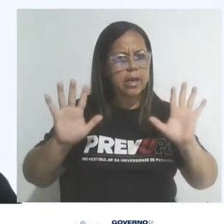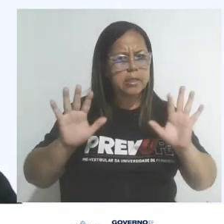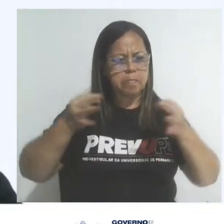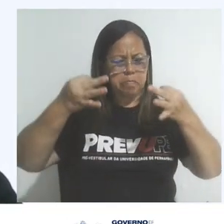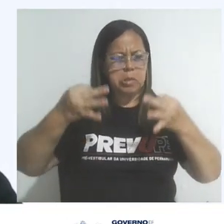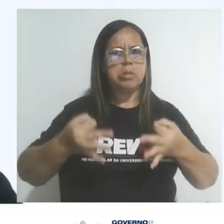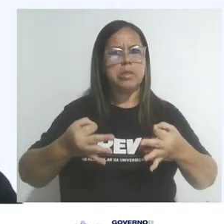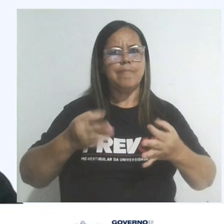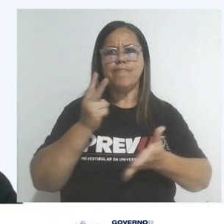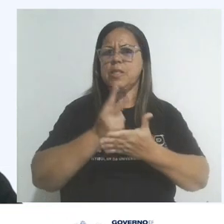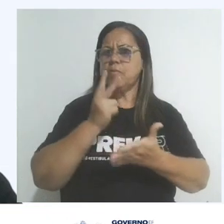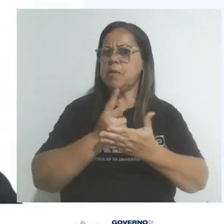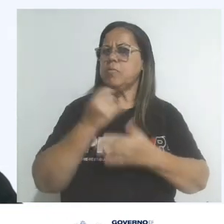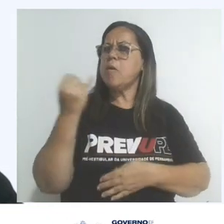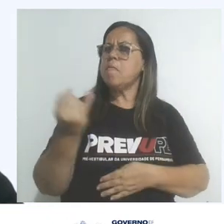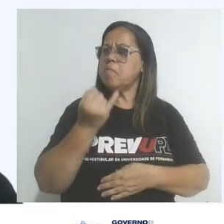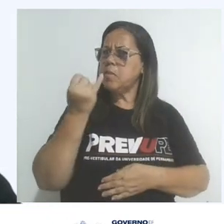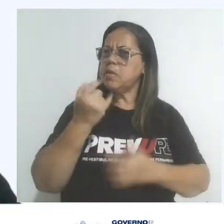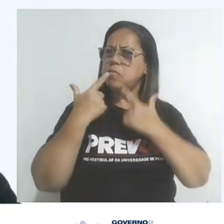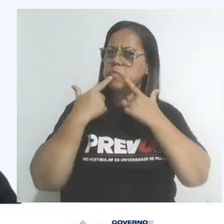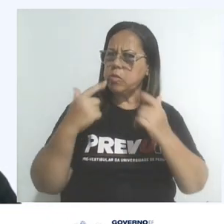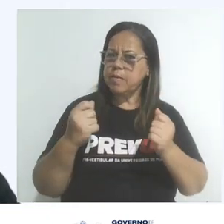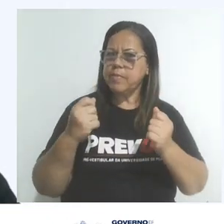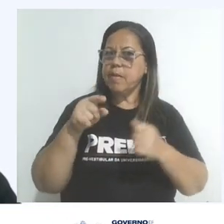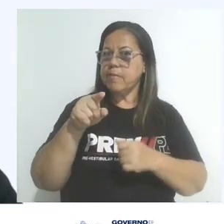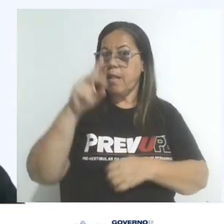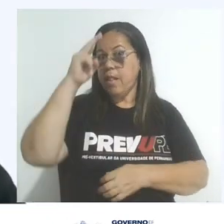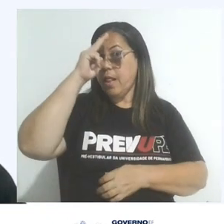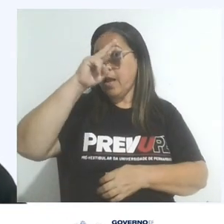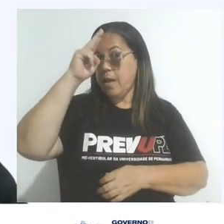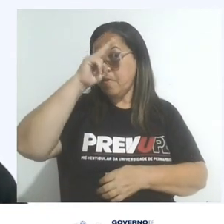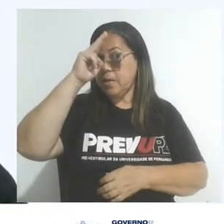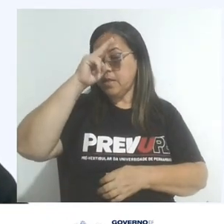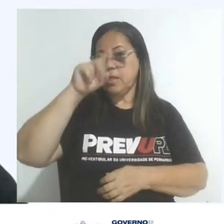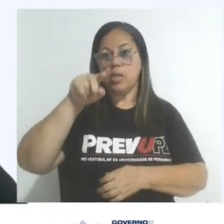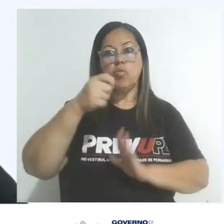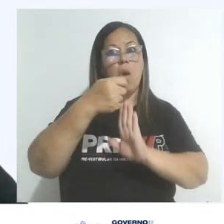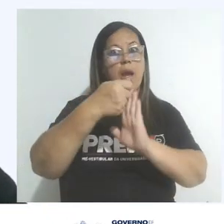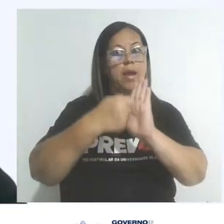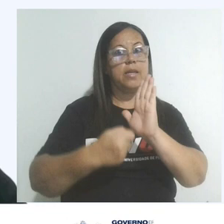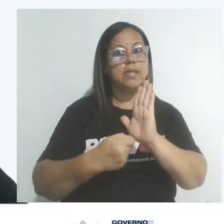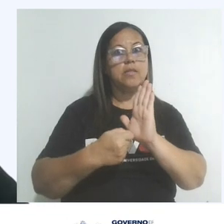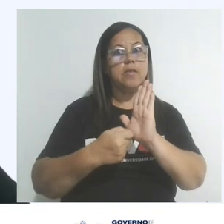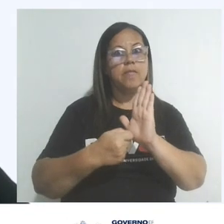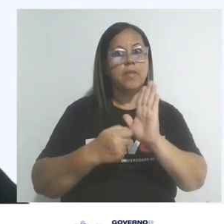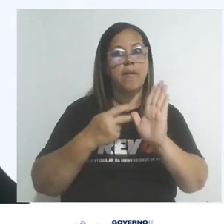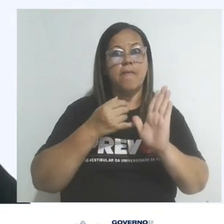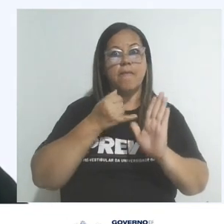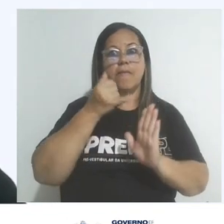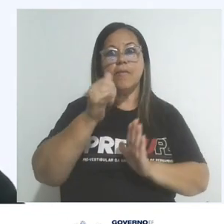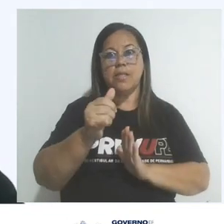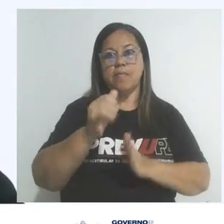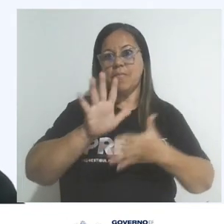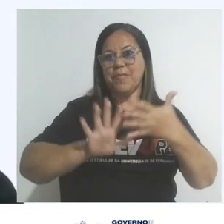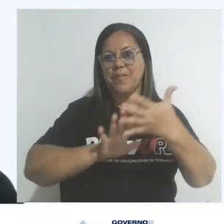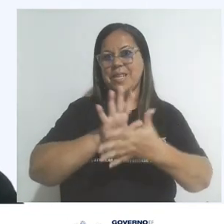precisão são sempre preferíveis à ostentação linguística. Lembre-se que a sua redação é a sua voz no papel e